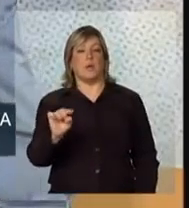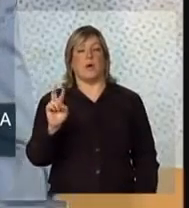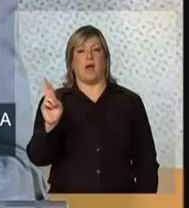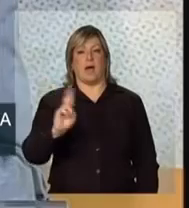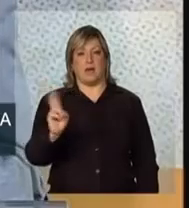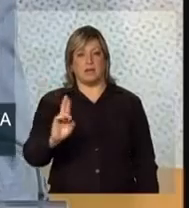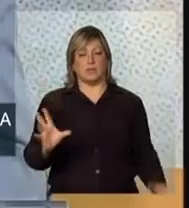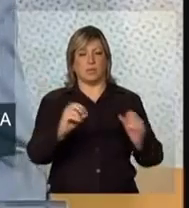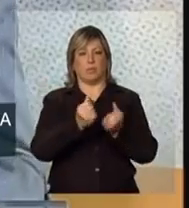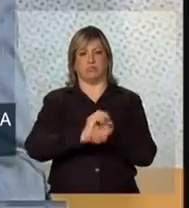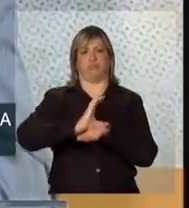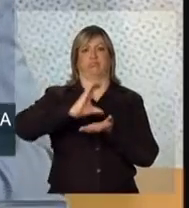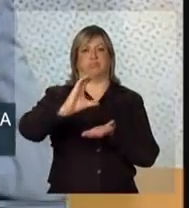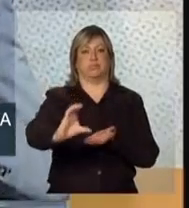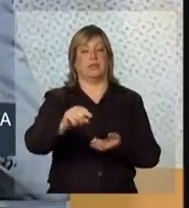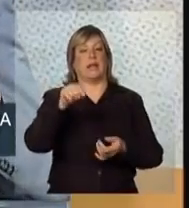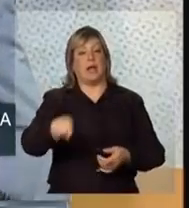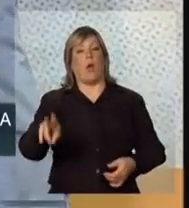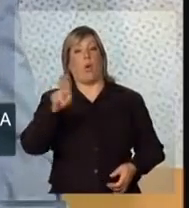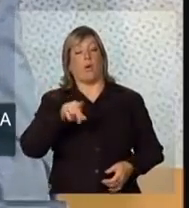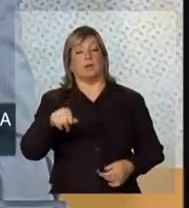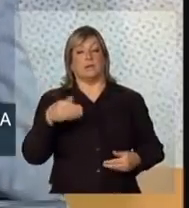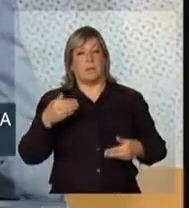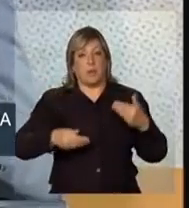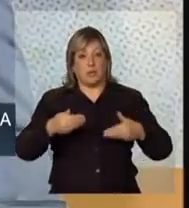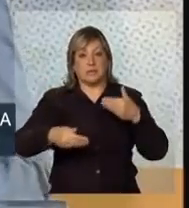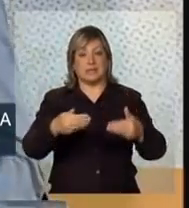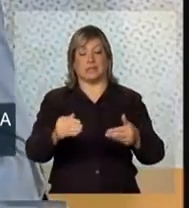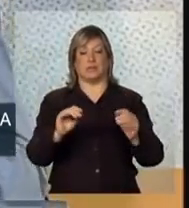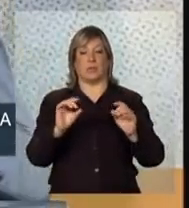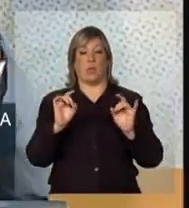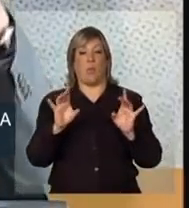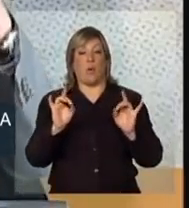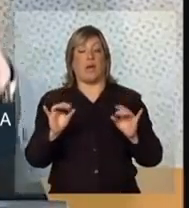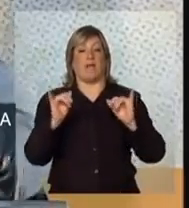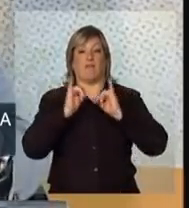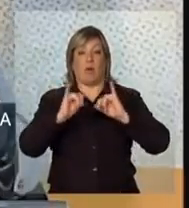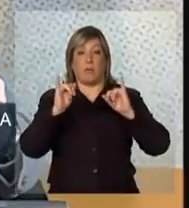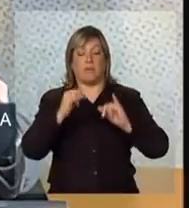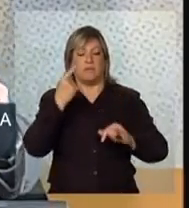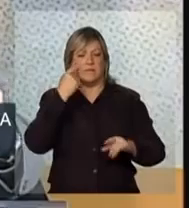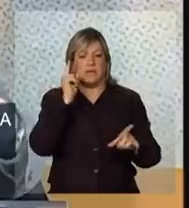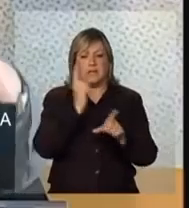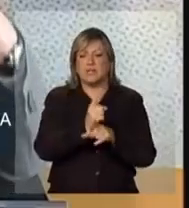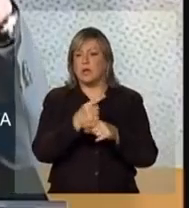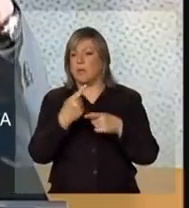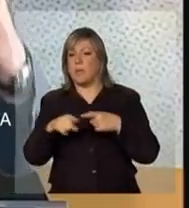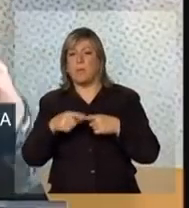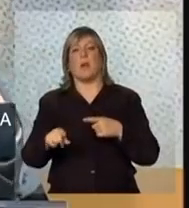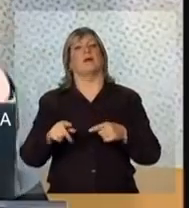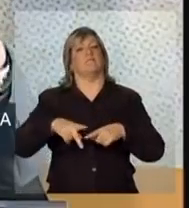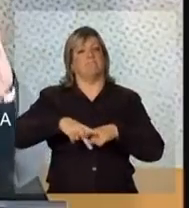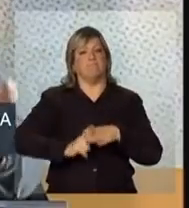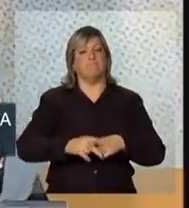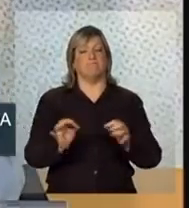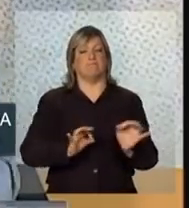esse recurso seja utilizado nesse processo de qualificar informação, identificar pontos críticos e colocar em prática ações